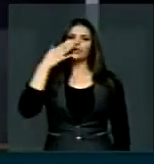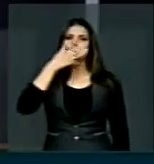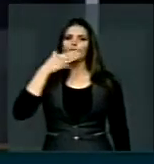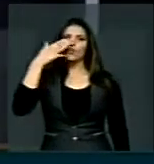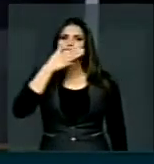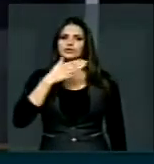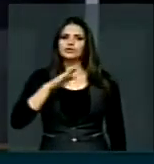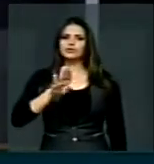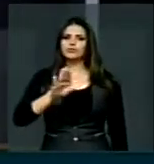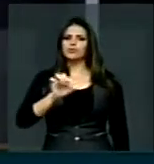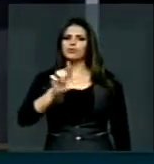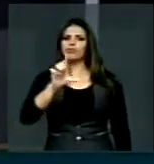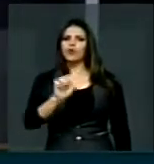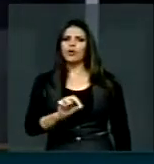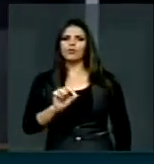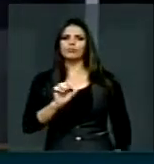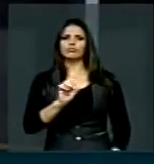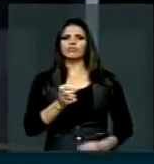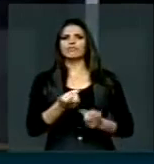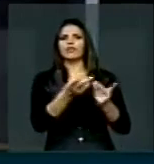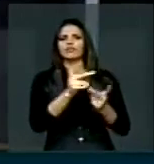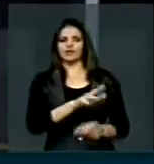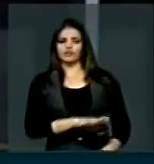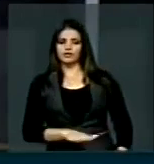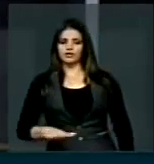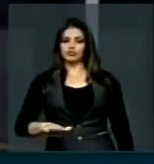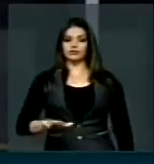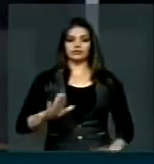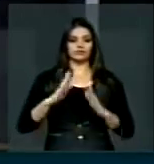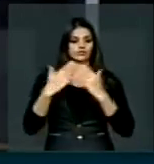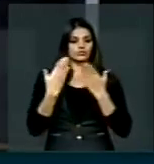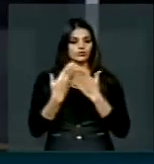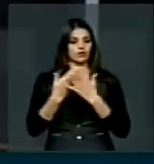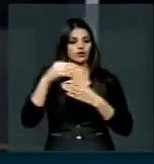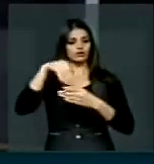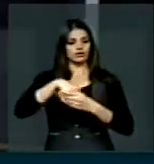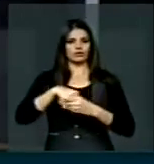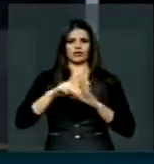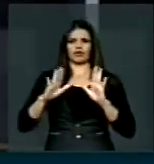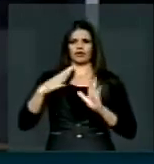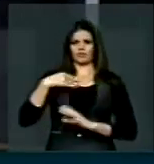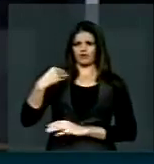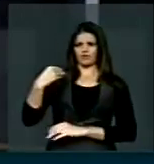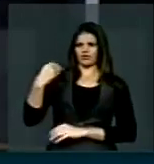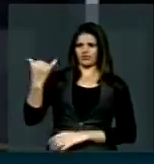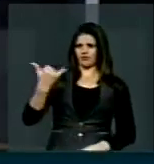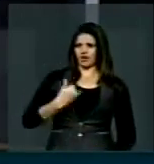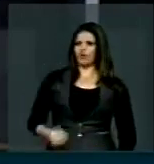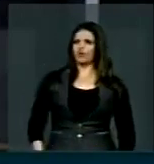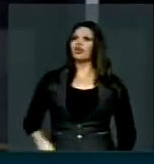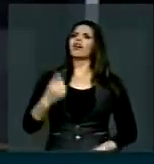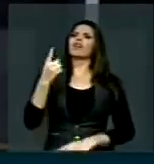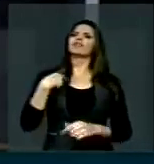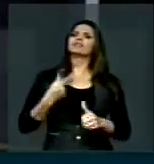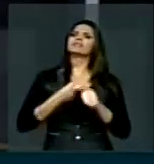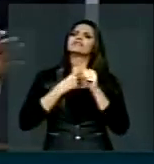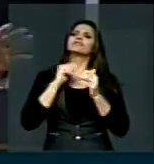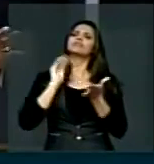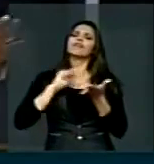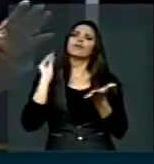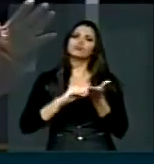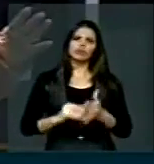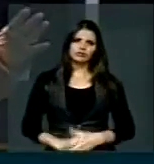bolos, dessas coisas, a crianças nas escolas. E o Gonzaguinha me pegou e disse, ó, pai, você está com uma dívida muito grande